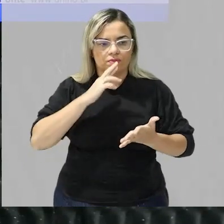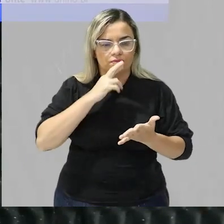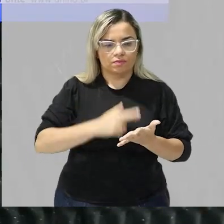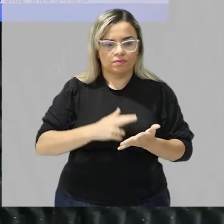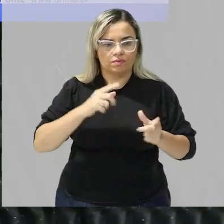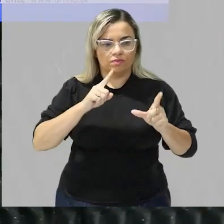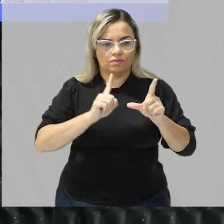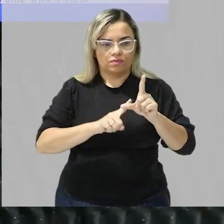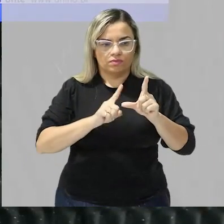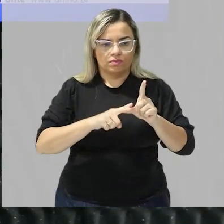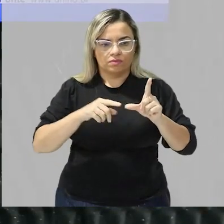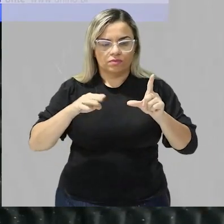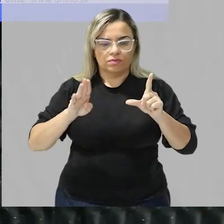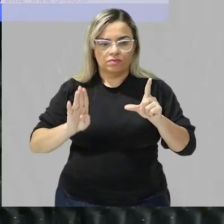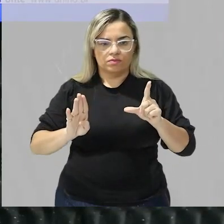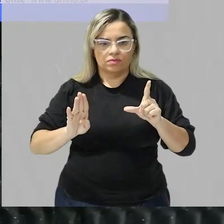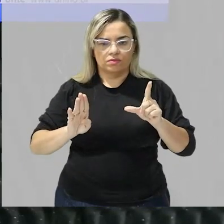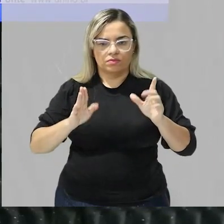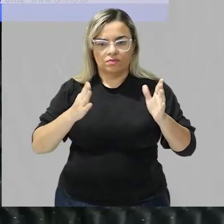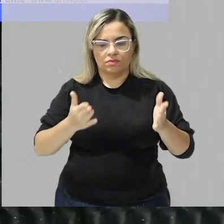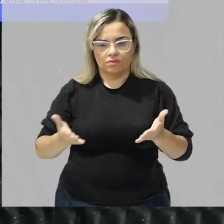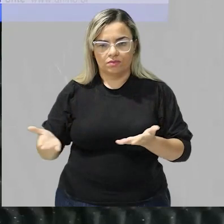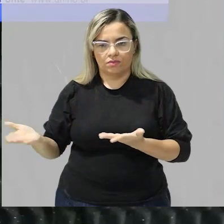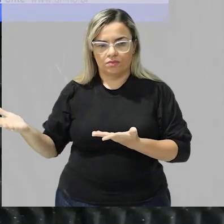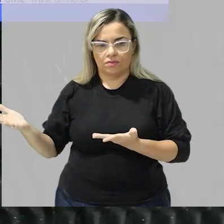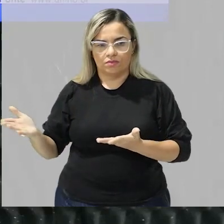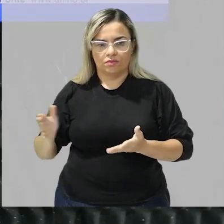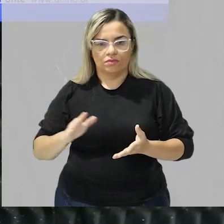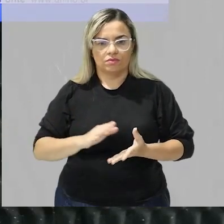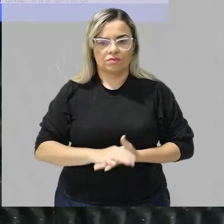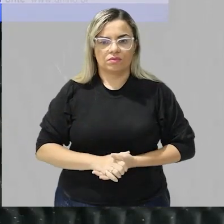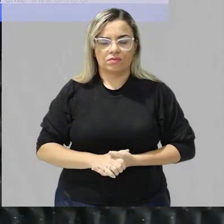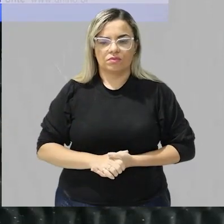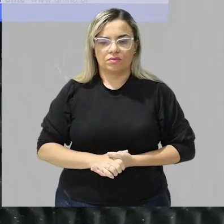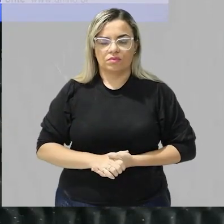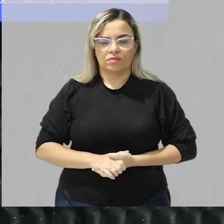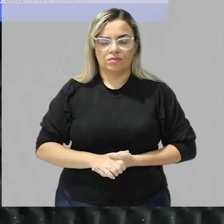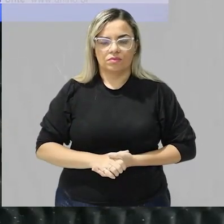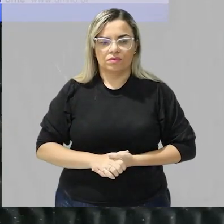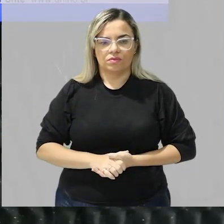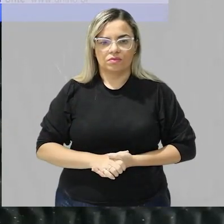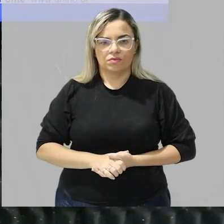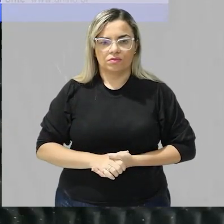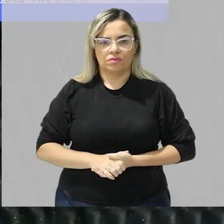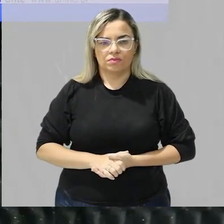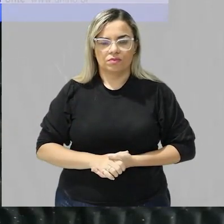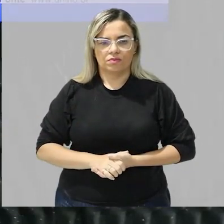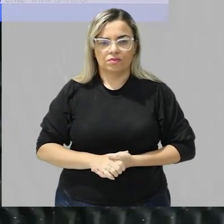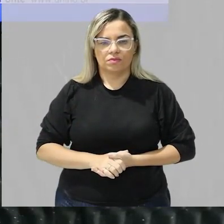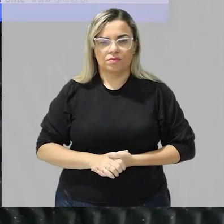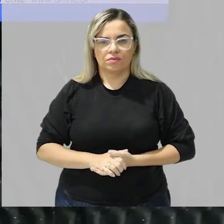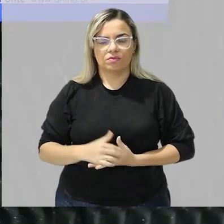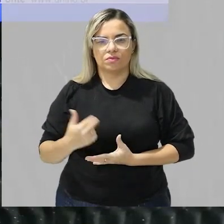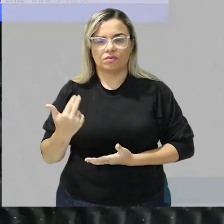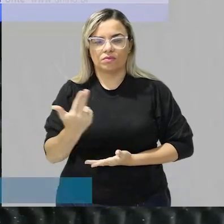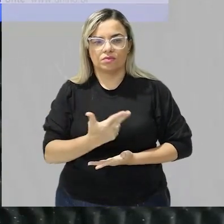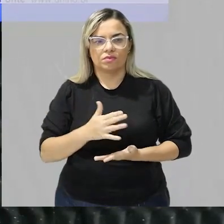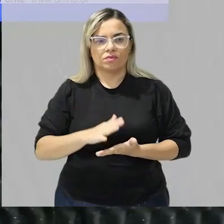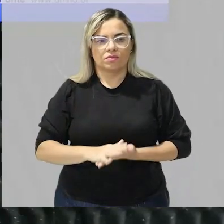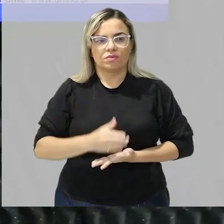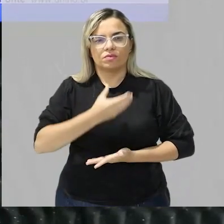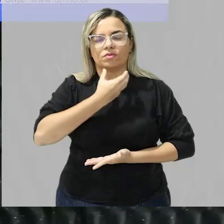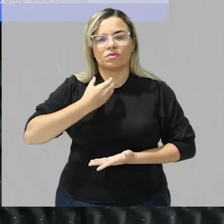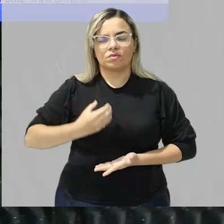então ela as a bilha ela atua como um detergente tá? emulsificando as gorduras então essa foi a nossa aula sobre sistema